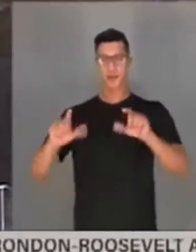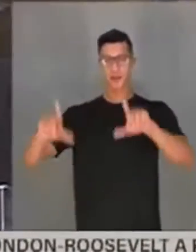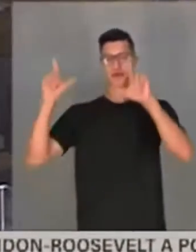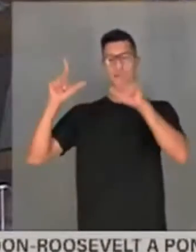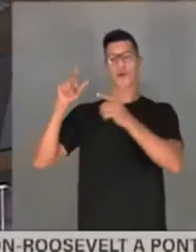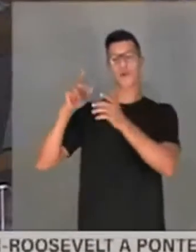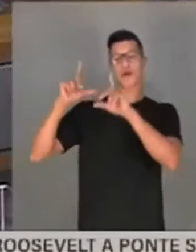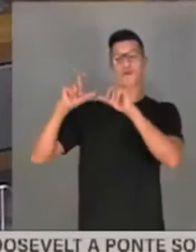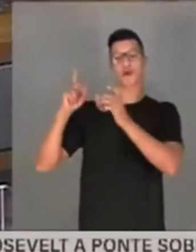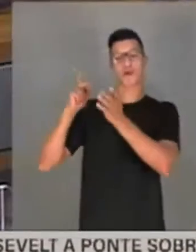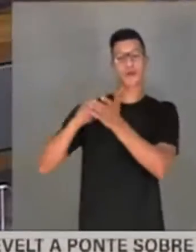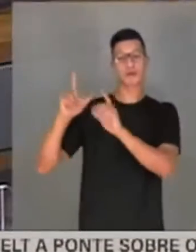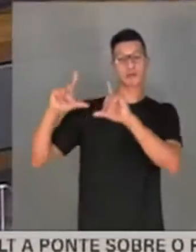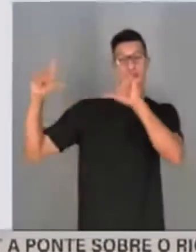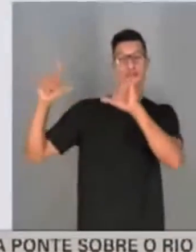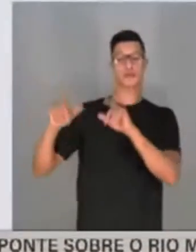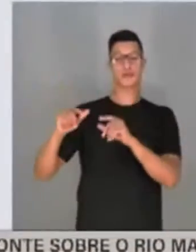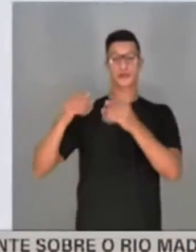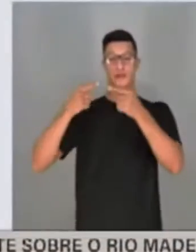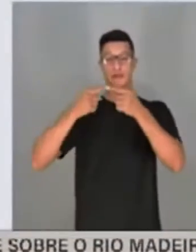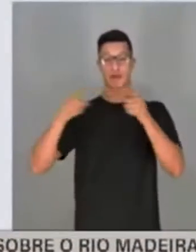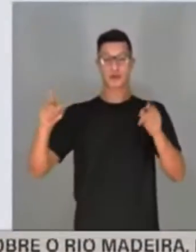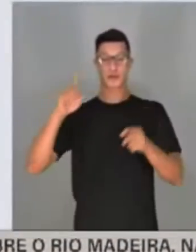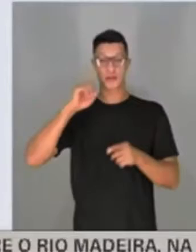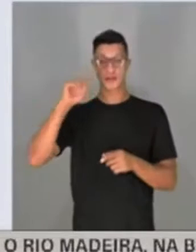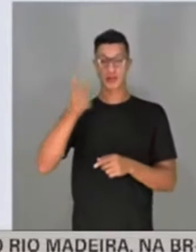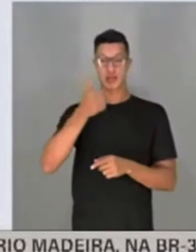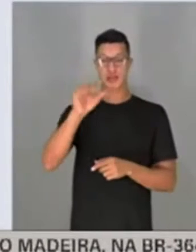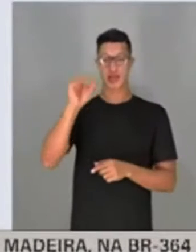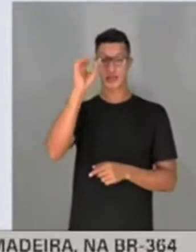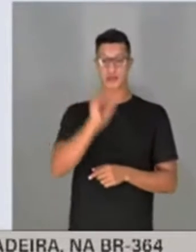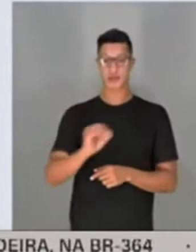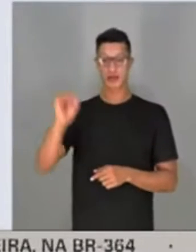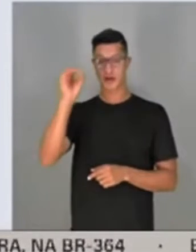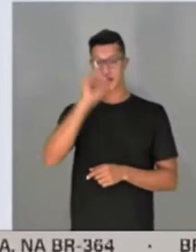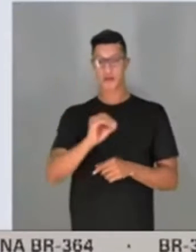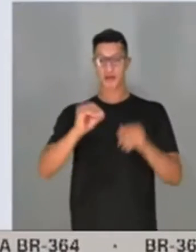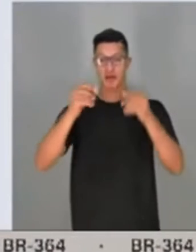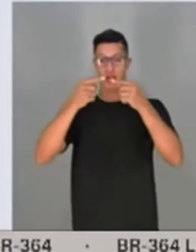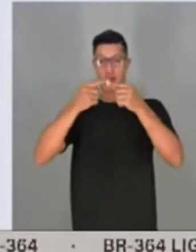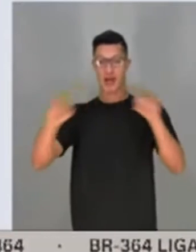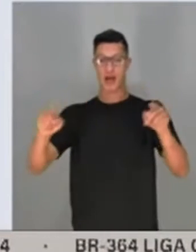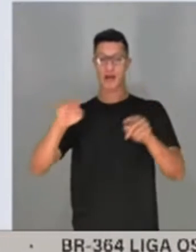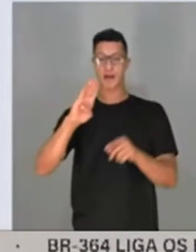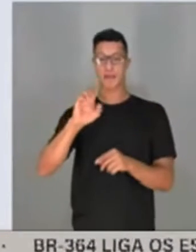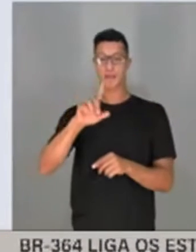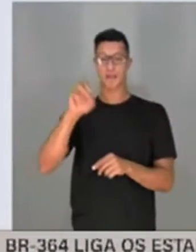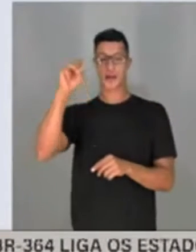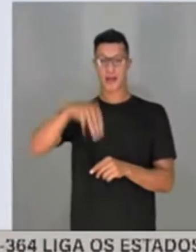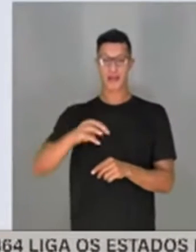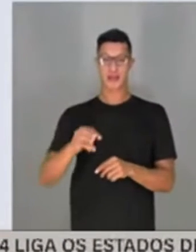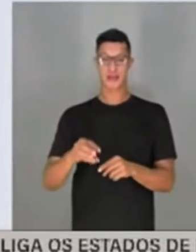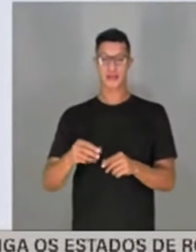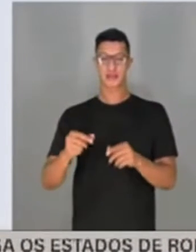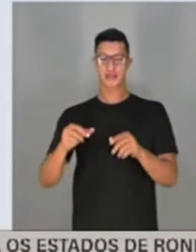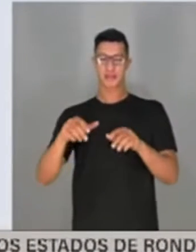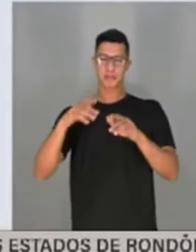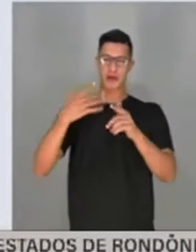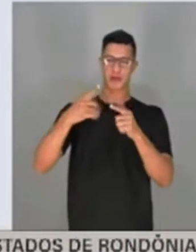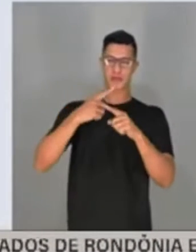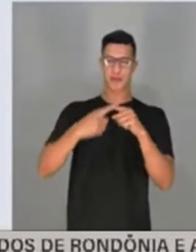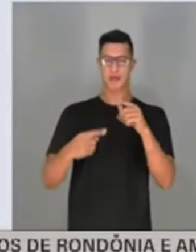mesmo, essa inauguração aí foi no dia 10 de outubro, em plena pandemia em Belém. A média móvel